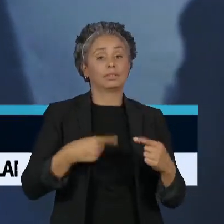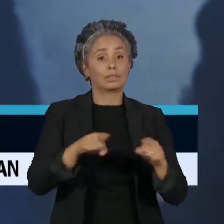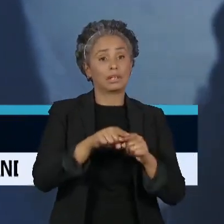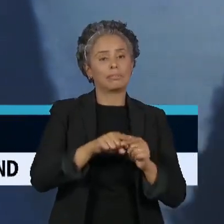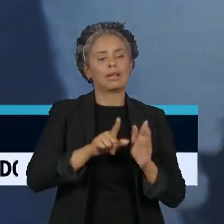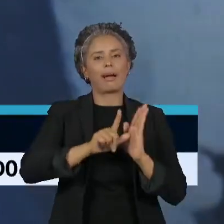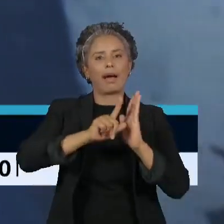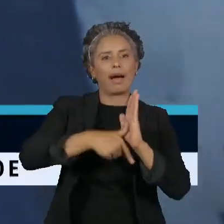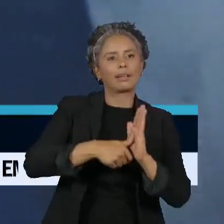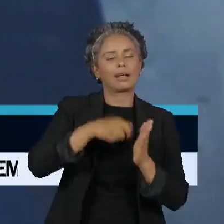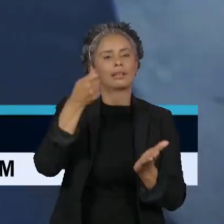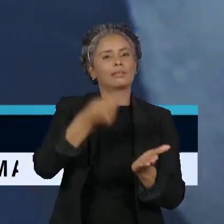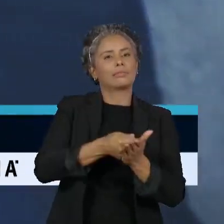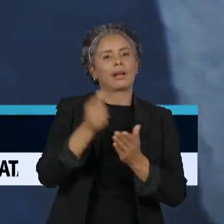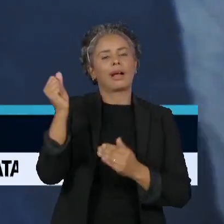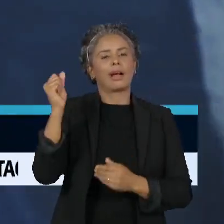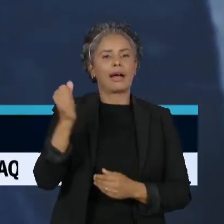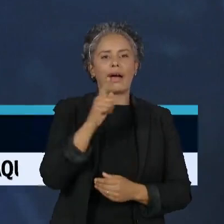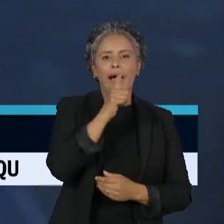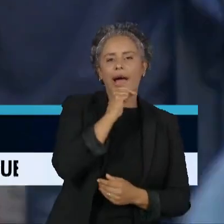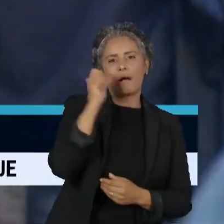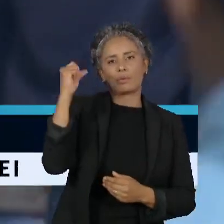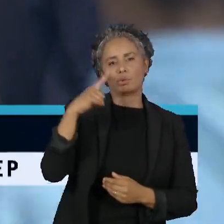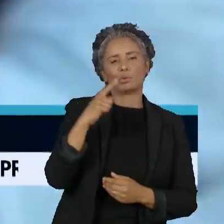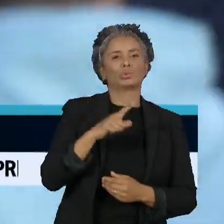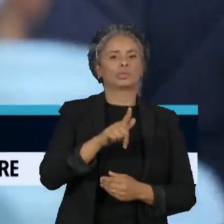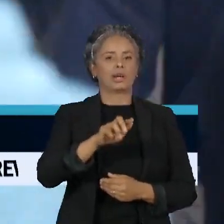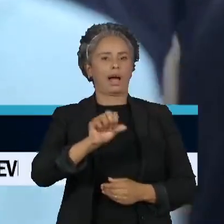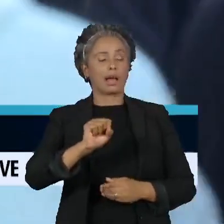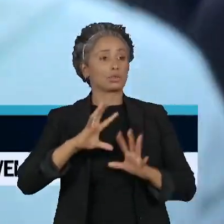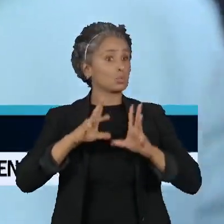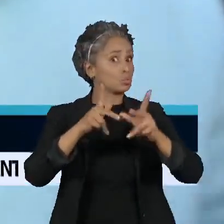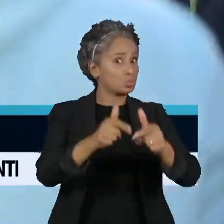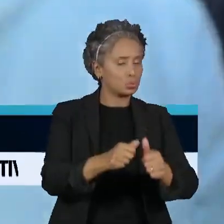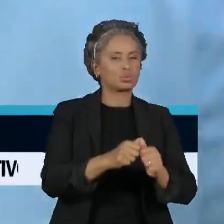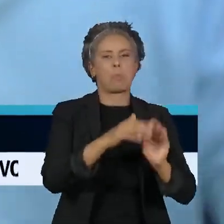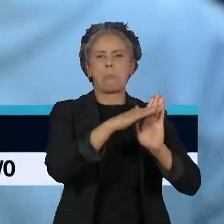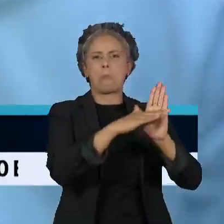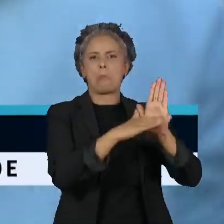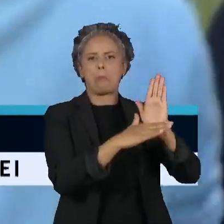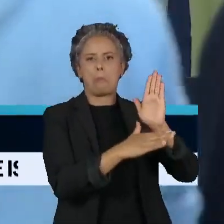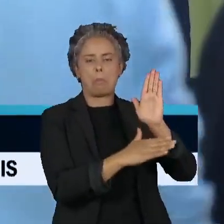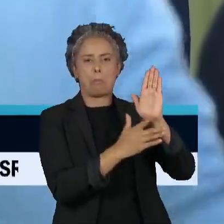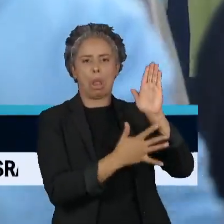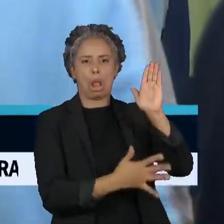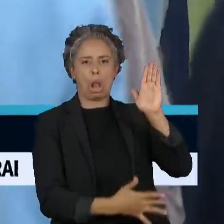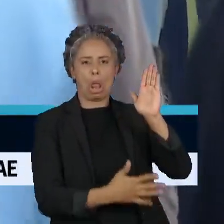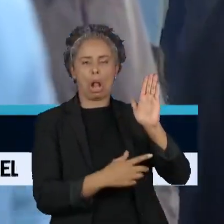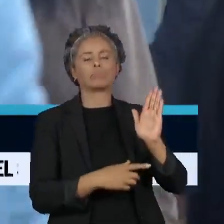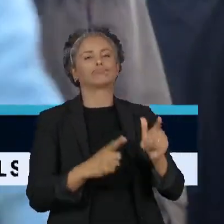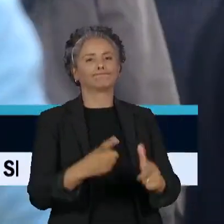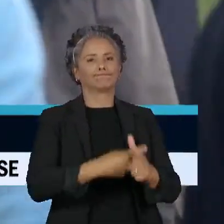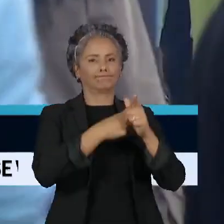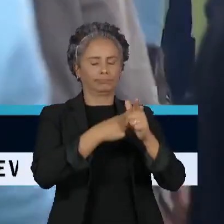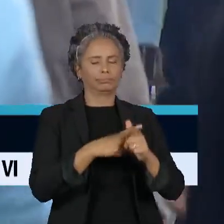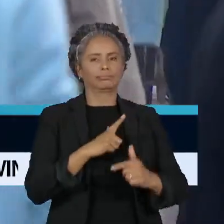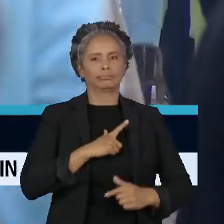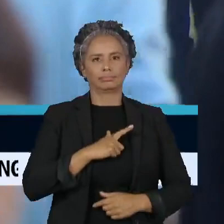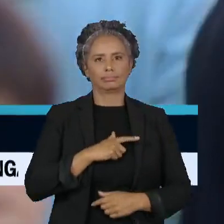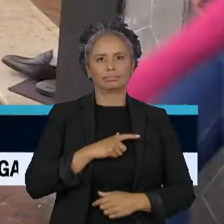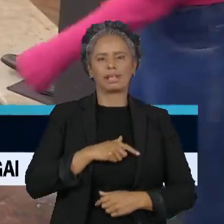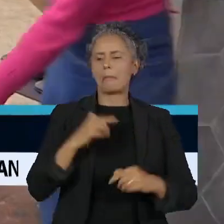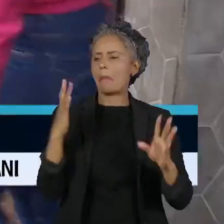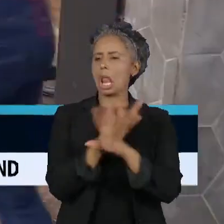luz e gás lidera a lista da inadimplência. Nas ruas é comum encontrar quem já esteve ou está com o nome